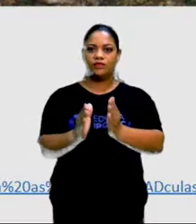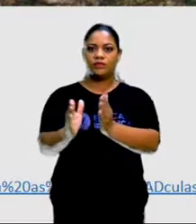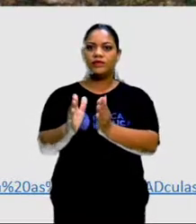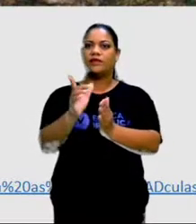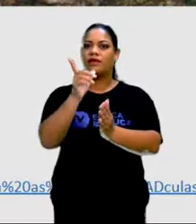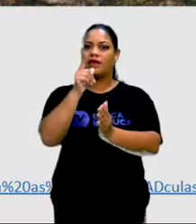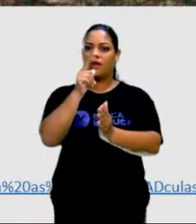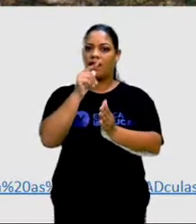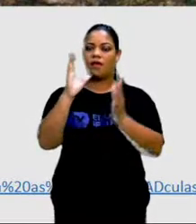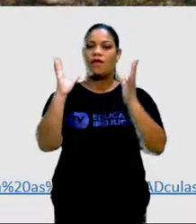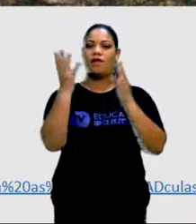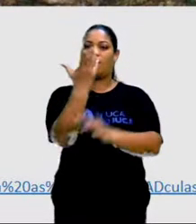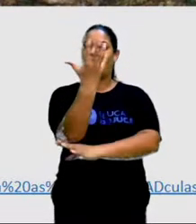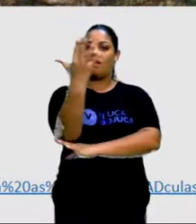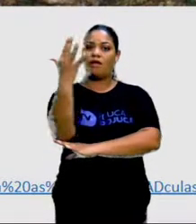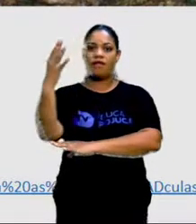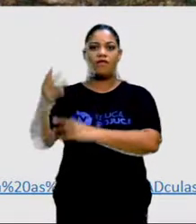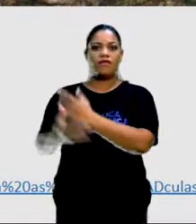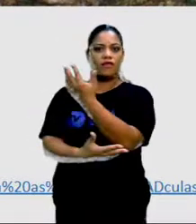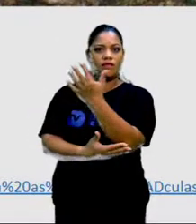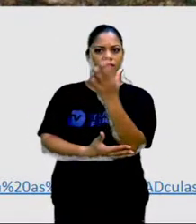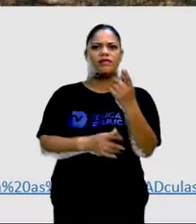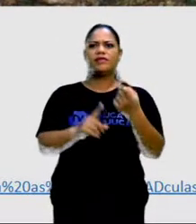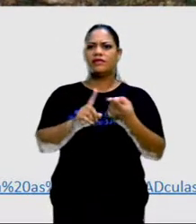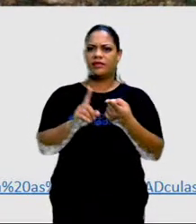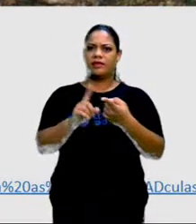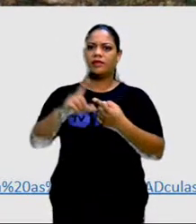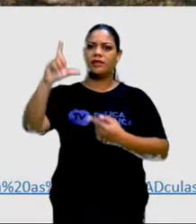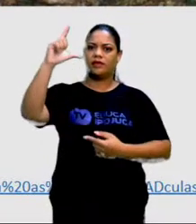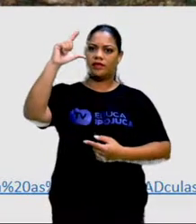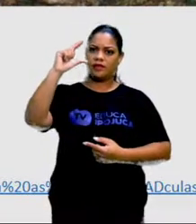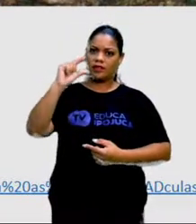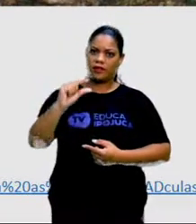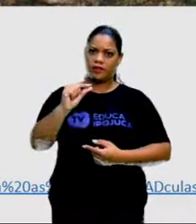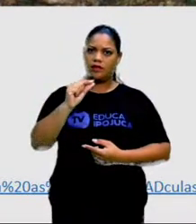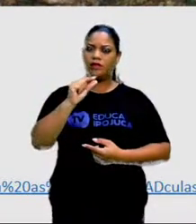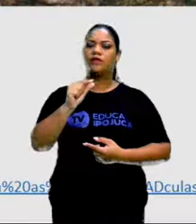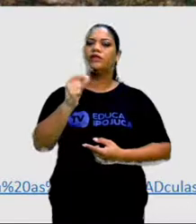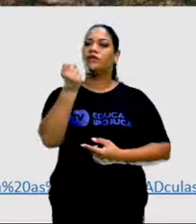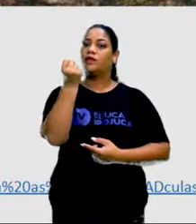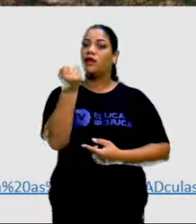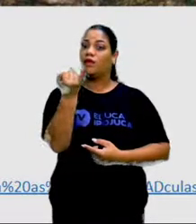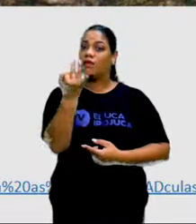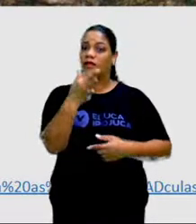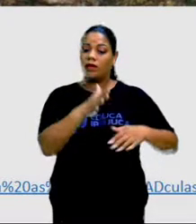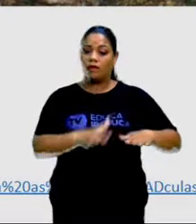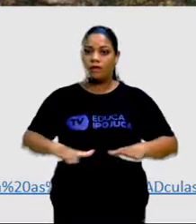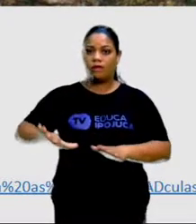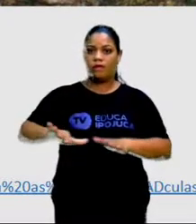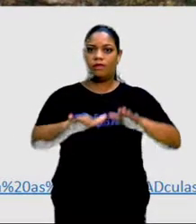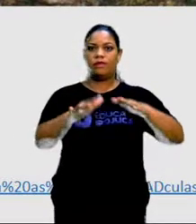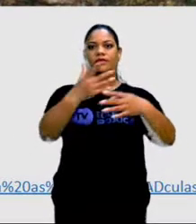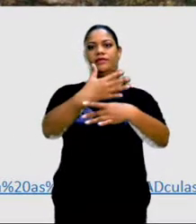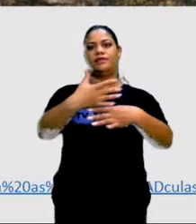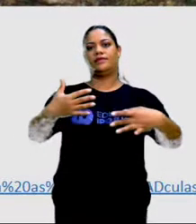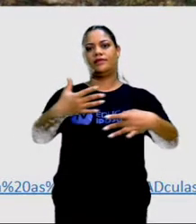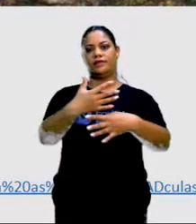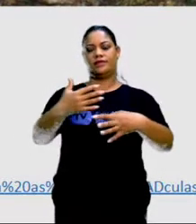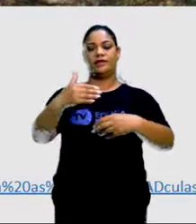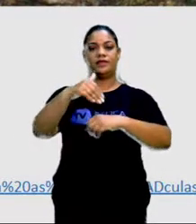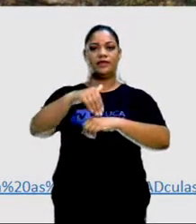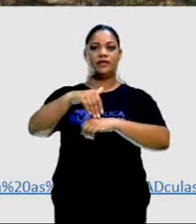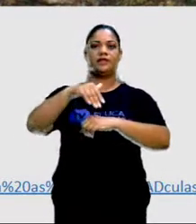As florestas reduzem também o volume de inundações e aumenta significadamente a